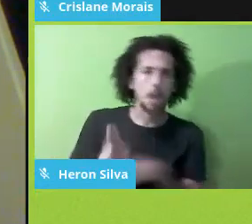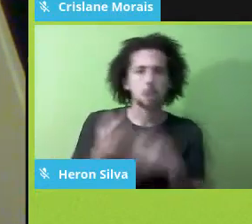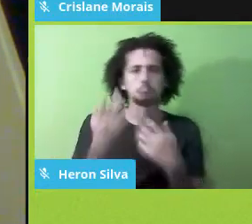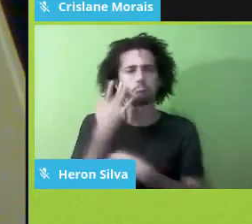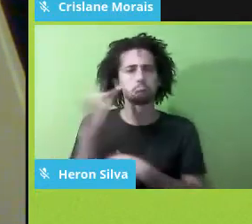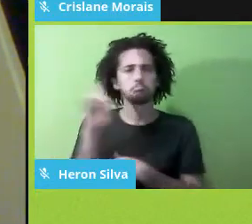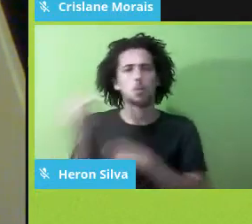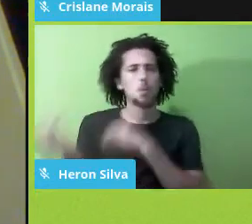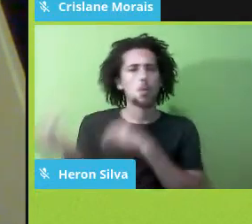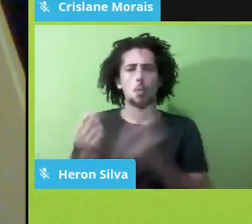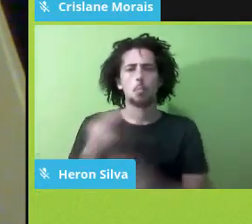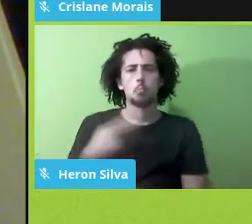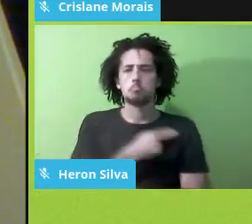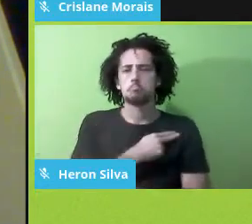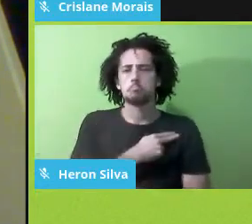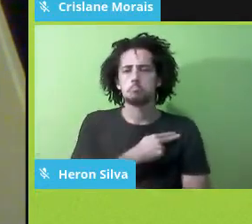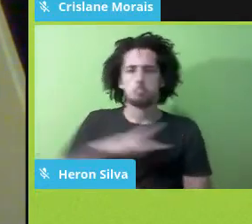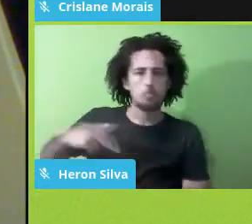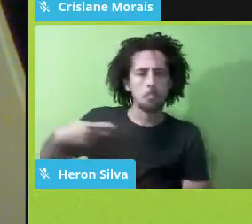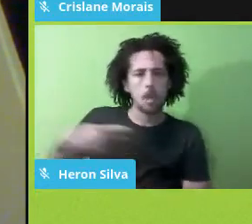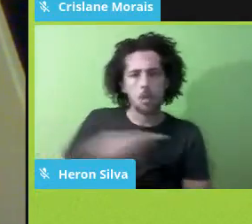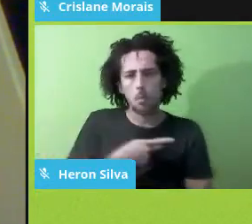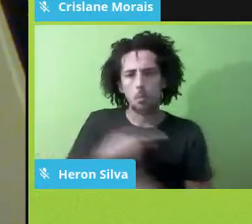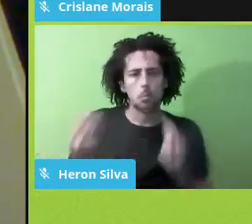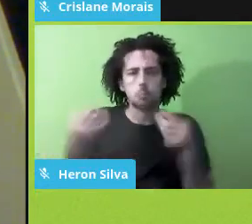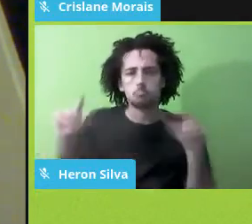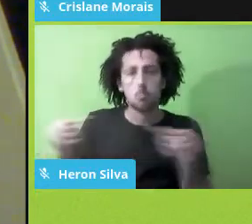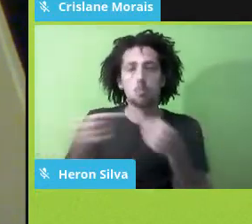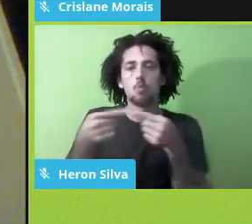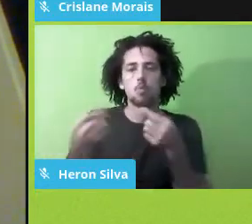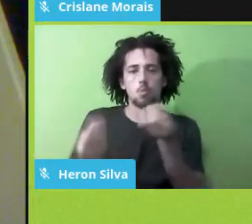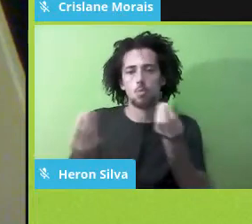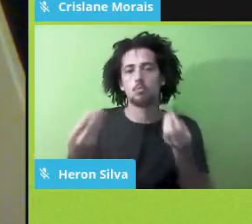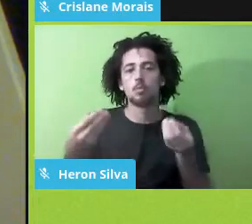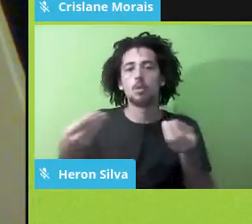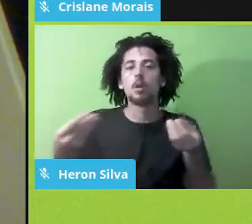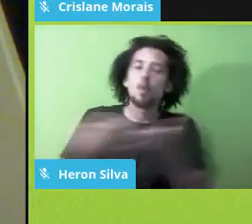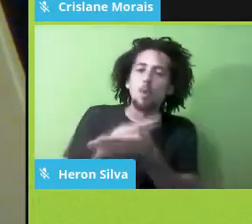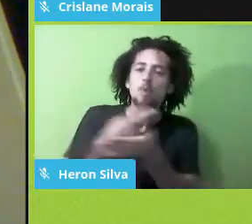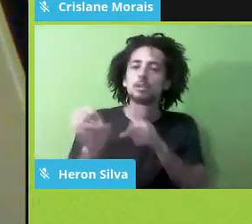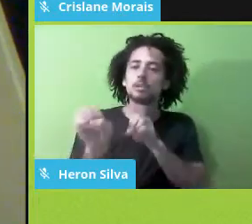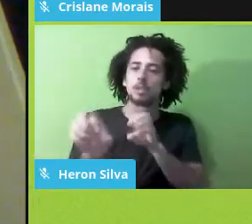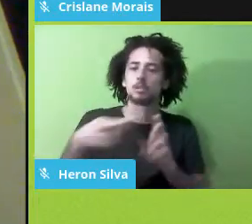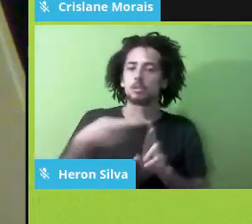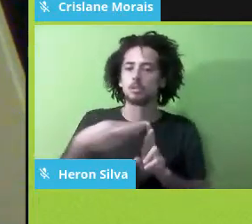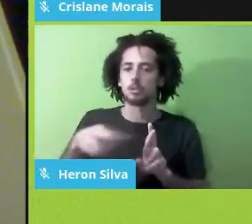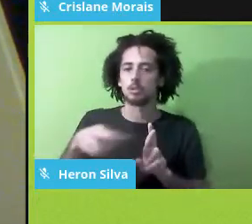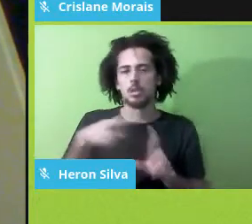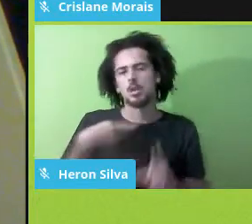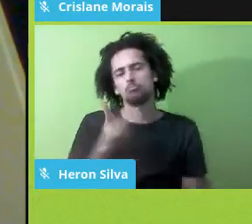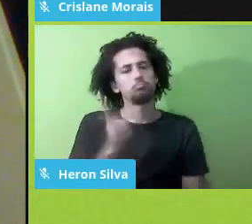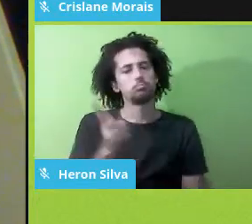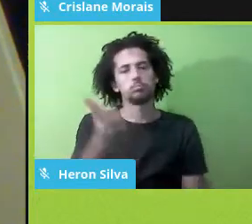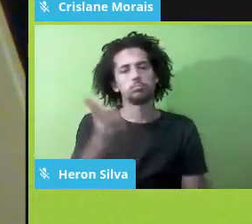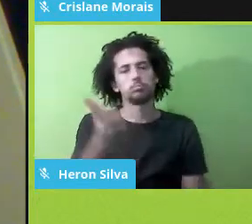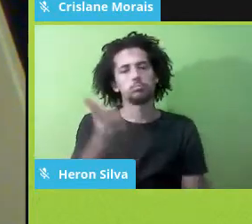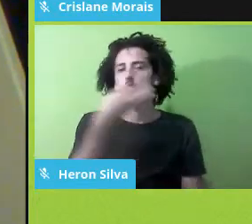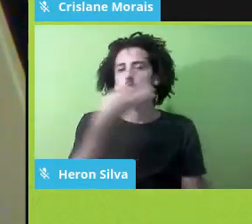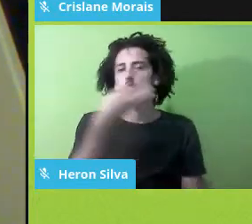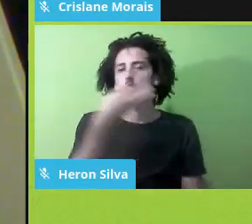entender como seria essa compatibilidade. Então, essa é uma decisão que eu critico muito. E, mais